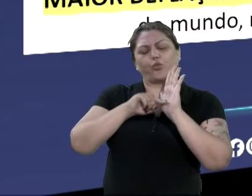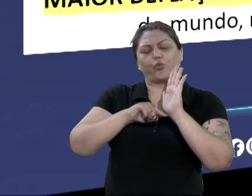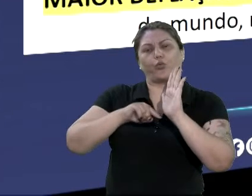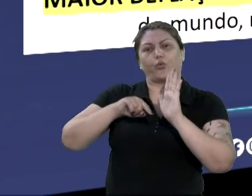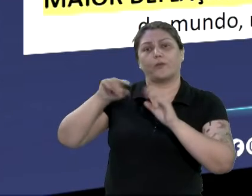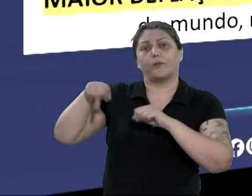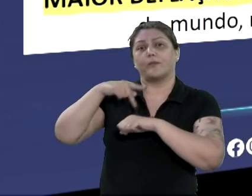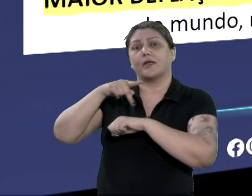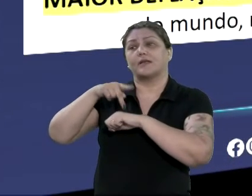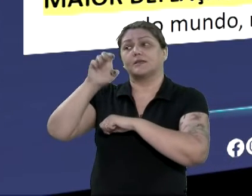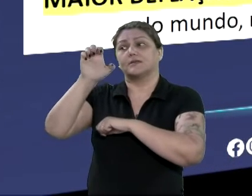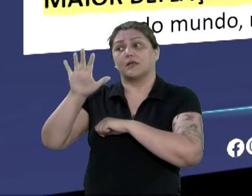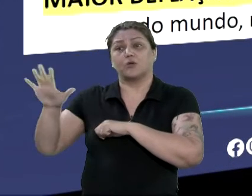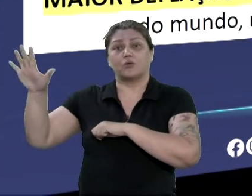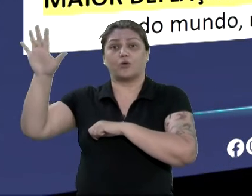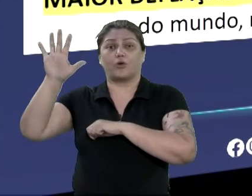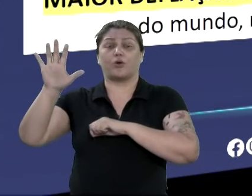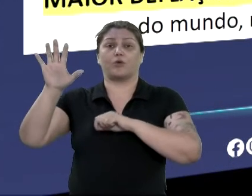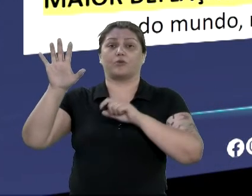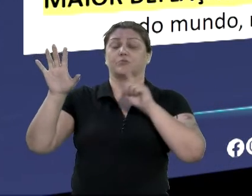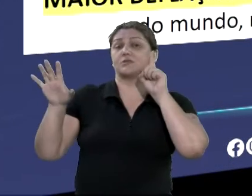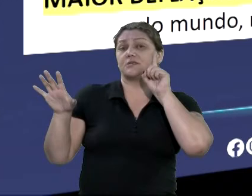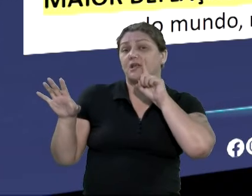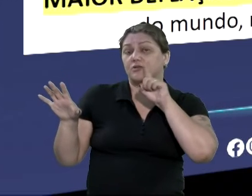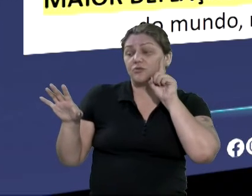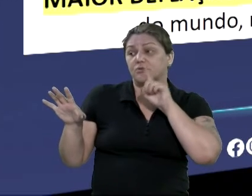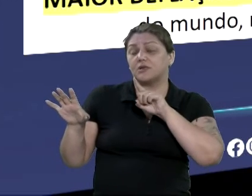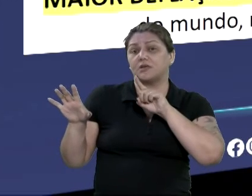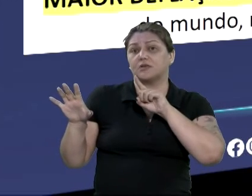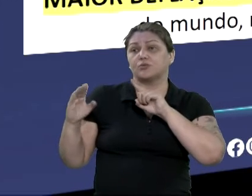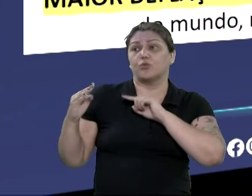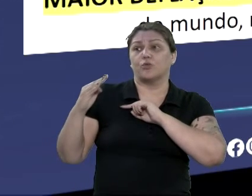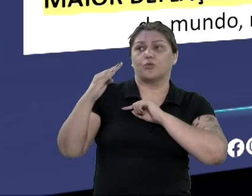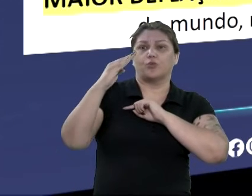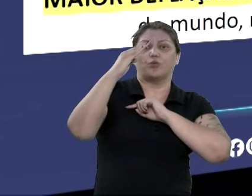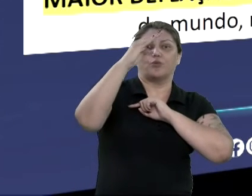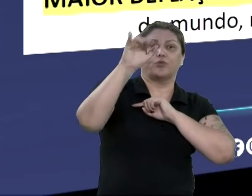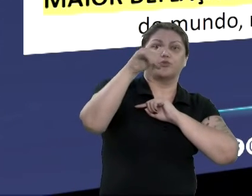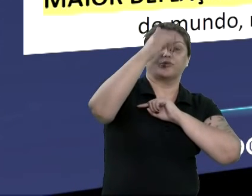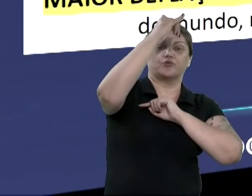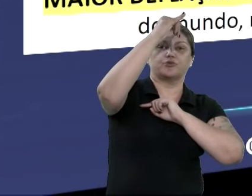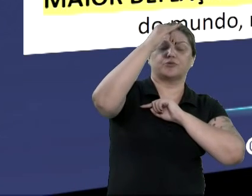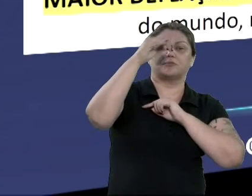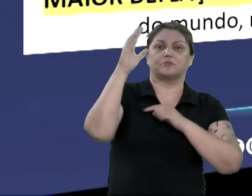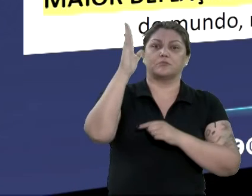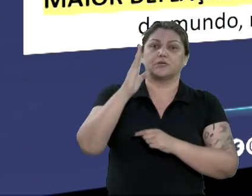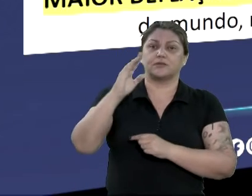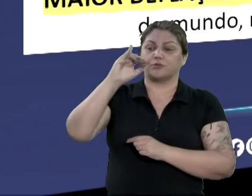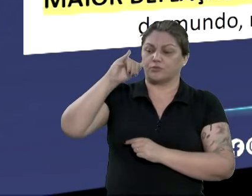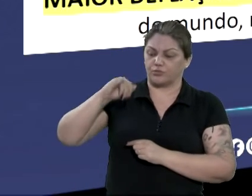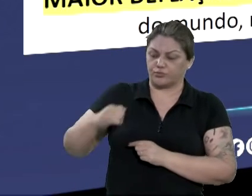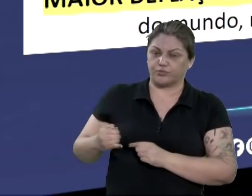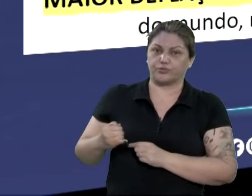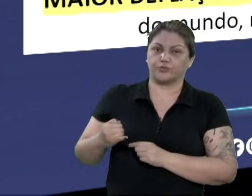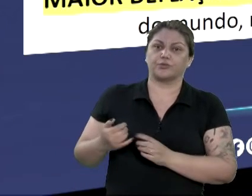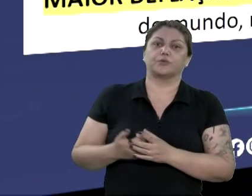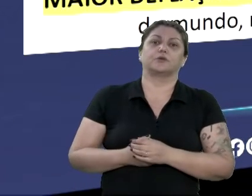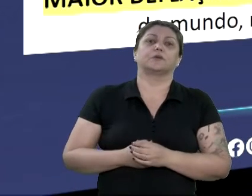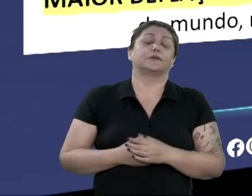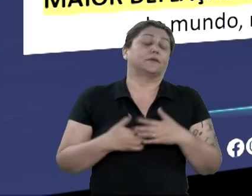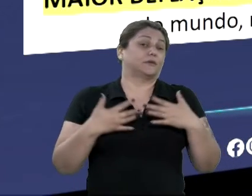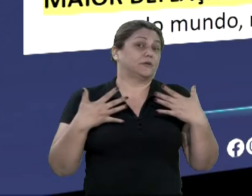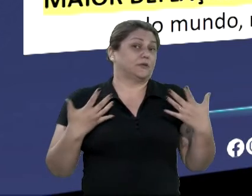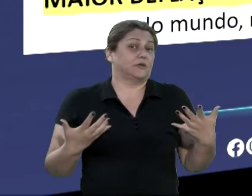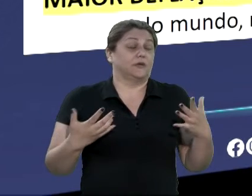Unidos estão tendo inflação, o Brasil teve deflação. O que significa isso? Abaixou os preços, de vez em aumentar os preços das coisas. A